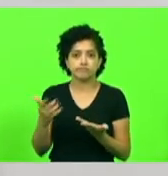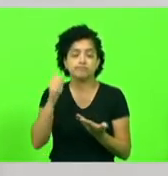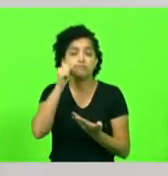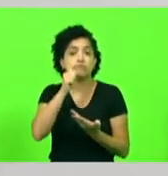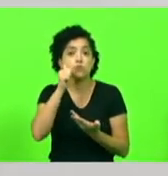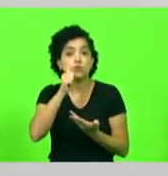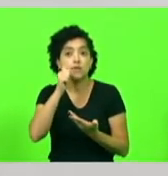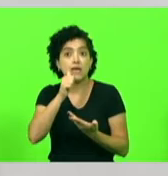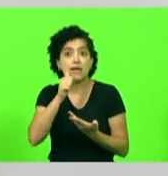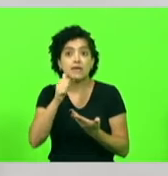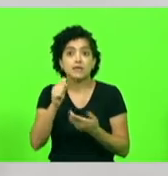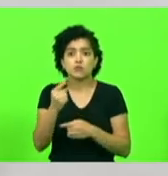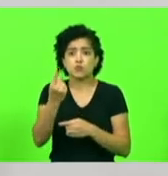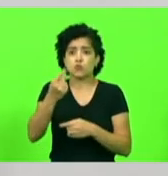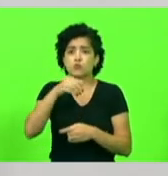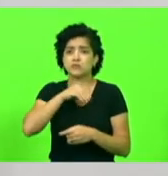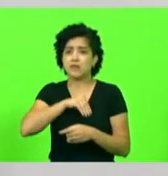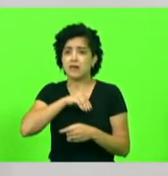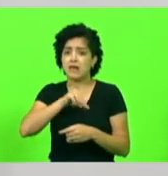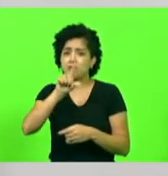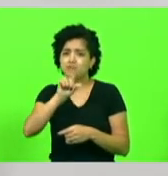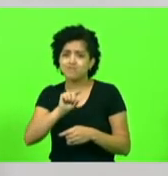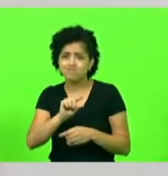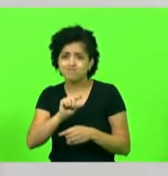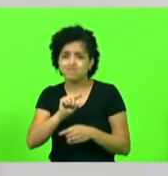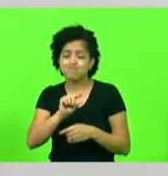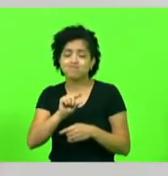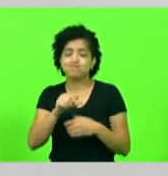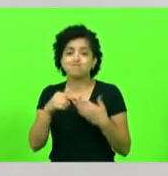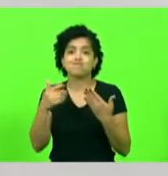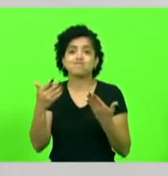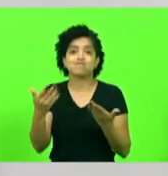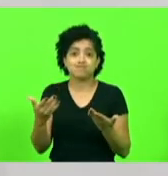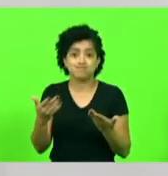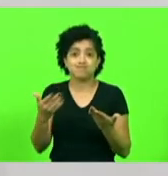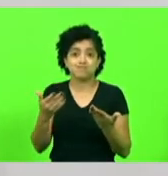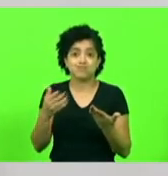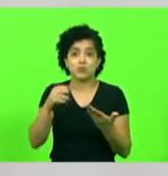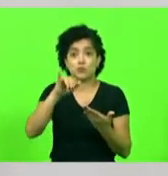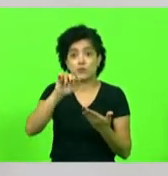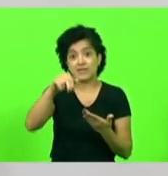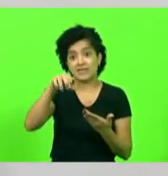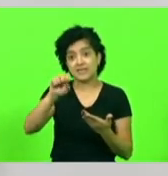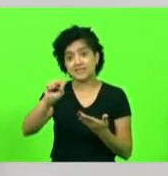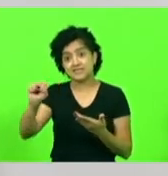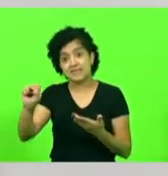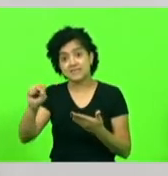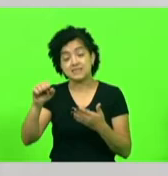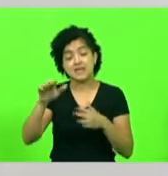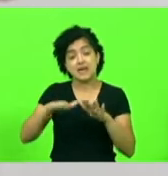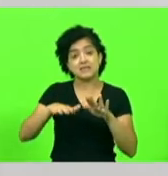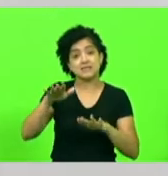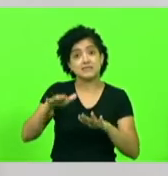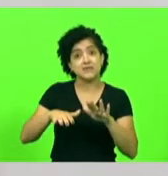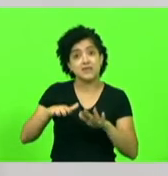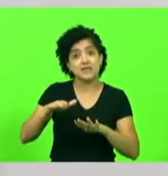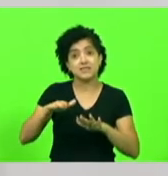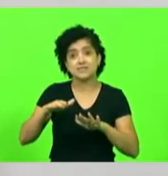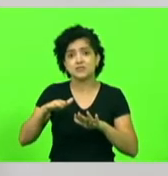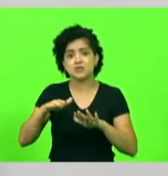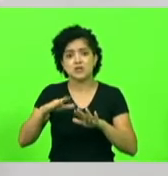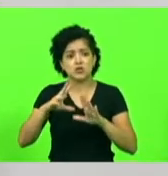que têm um salário mínimo de benefício do INSS, e muitas vezes vai tudo para